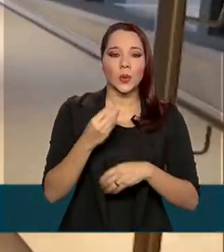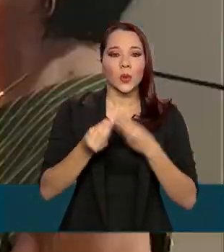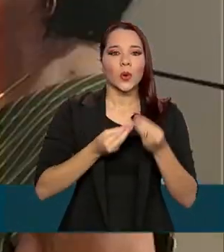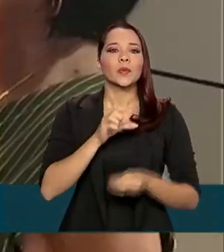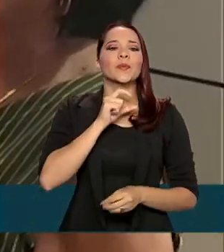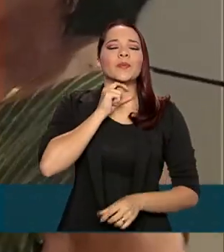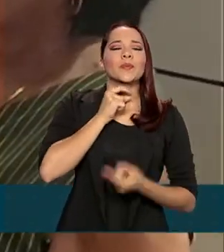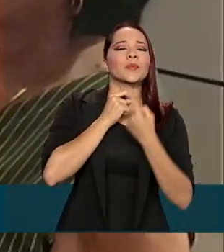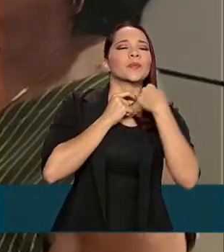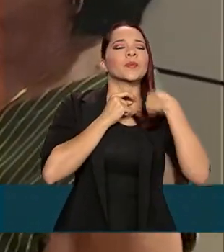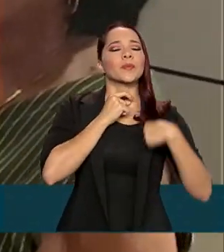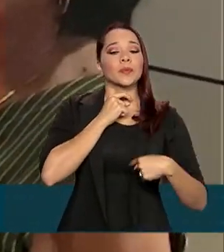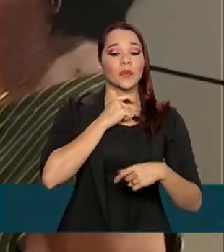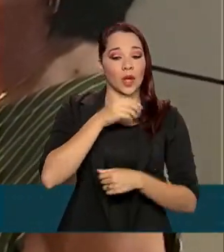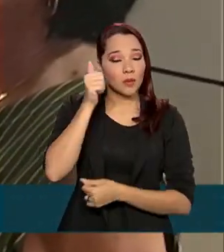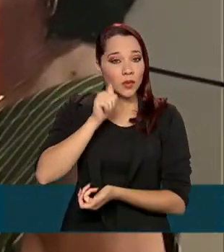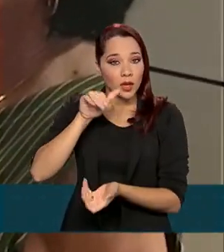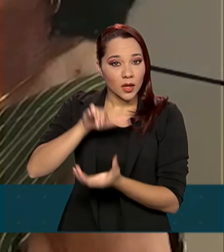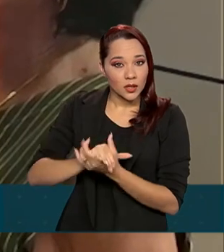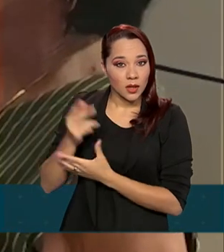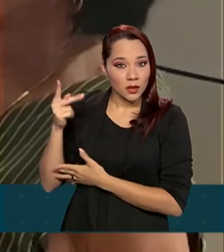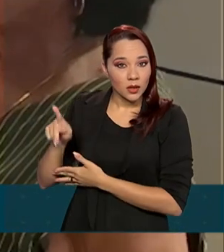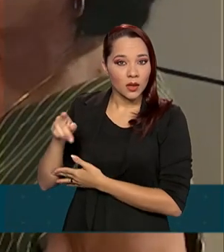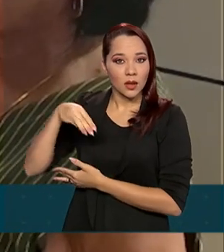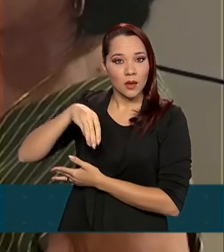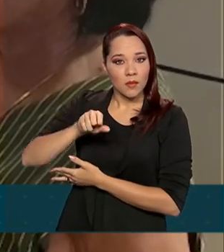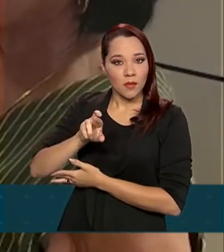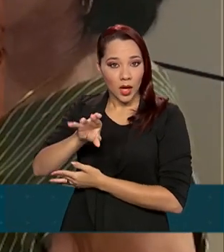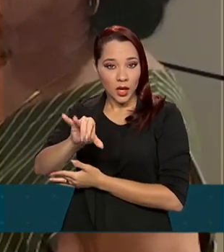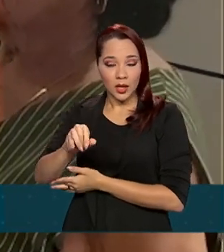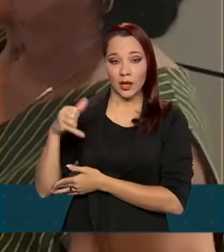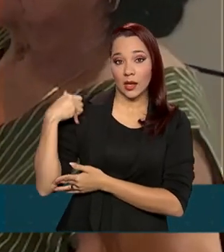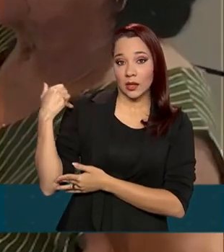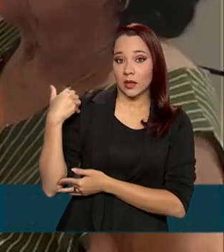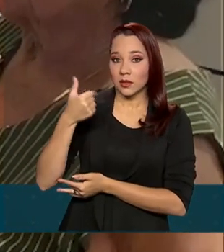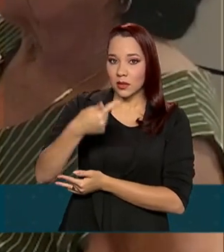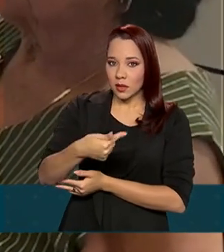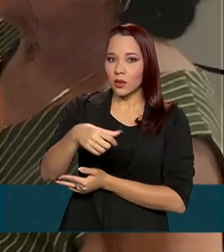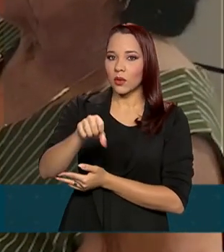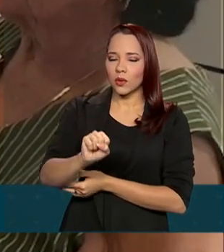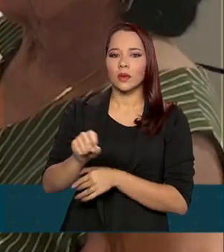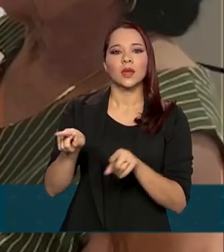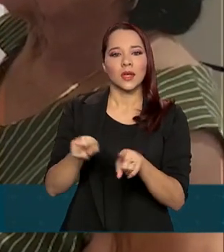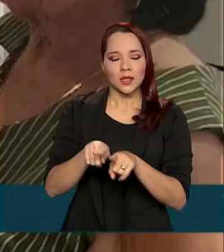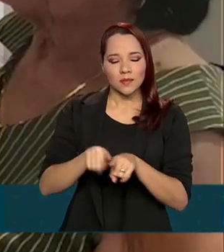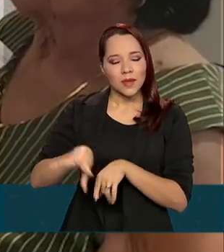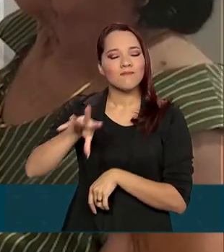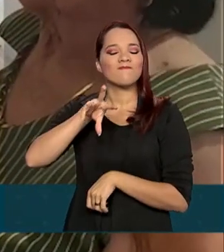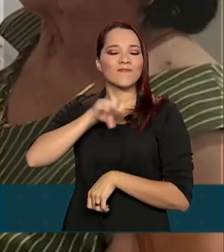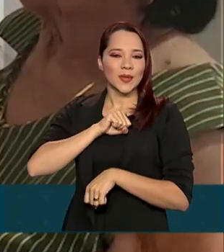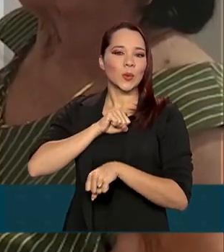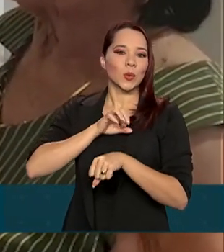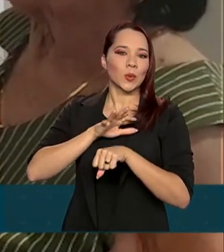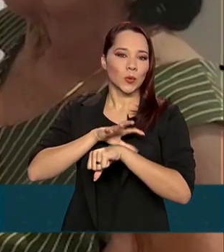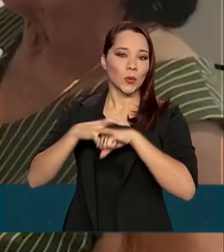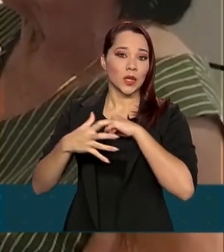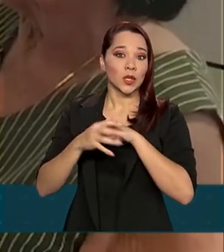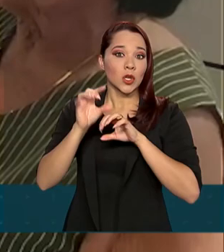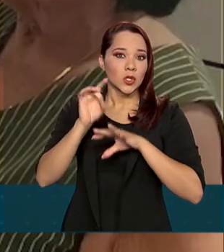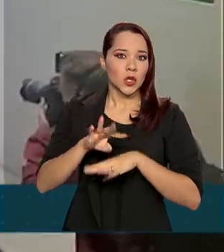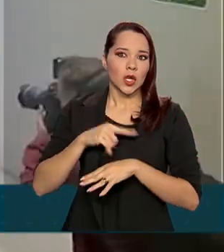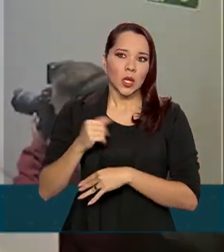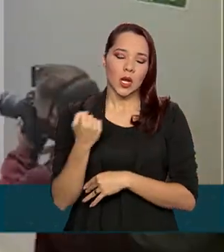entubado. A esposa dele, Dona Maria José, de 78 anos, também pegou a doença, mas não teve